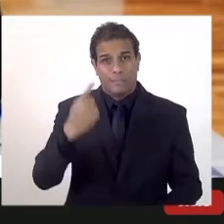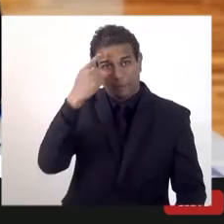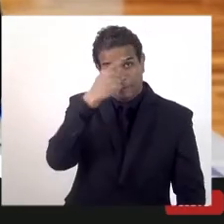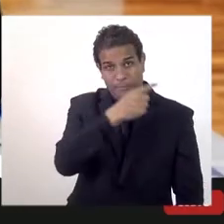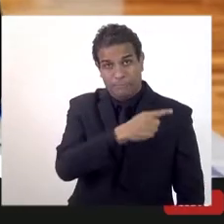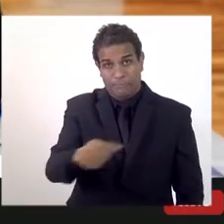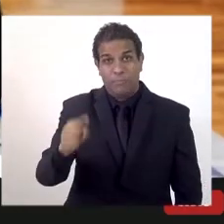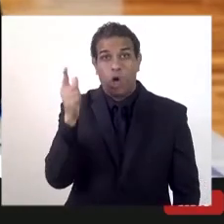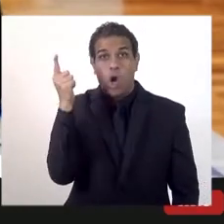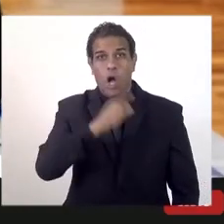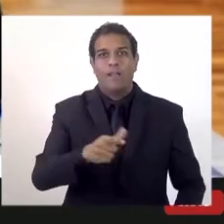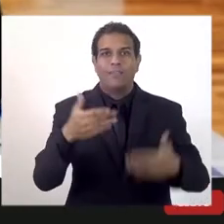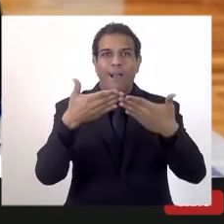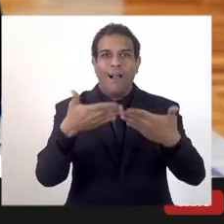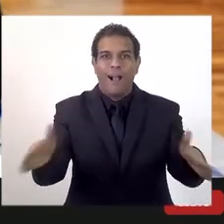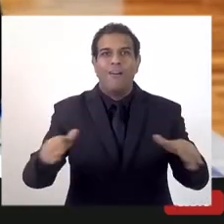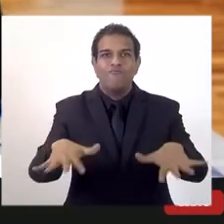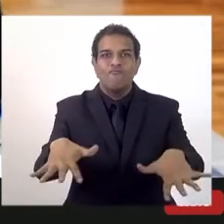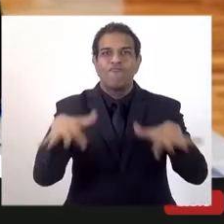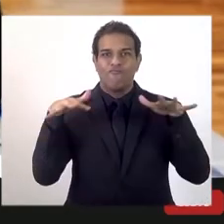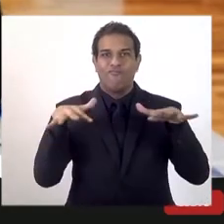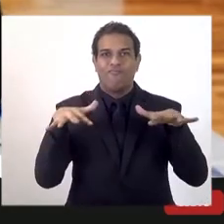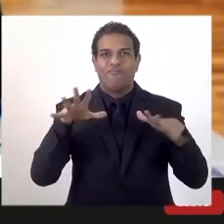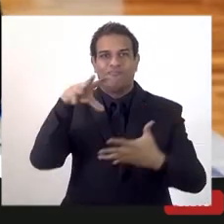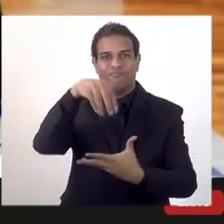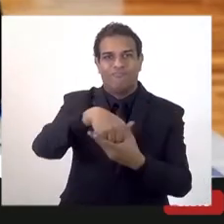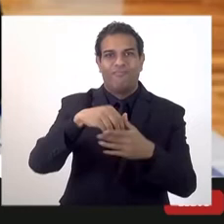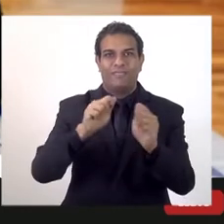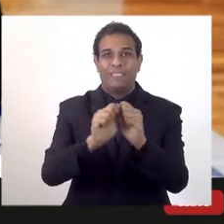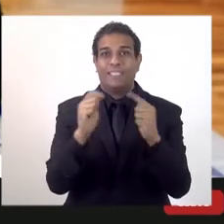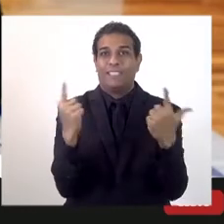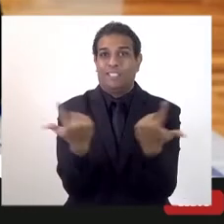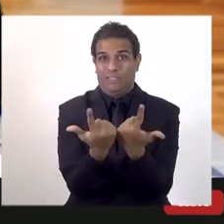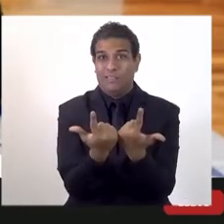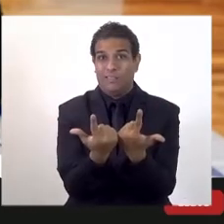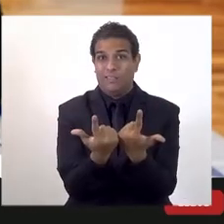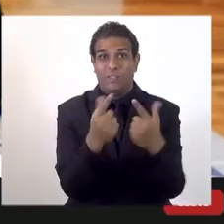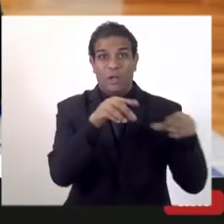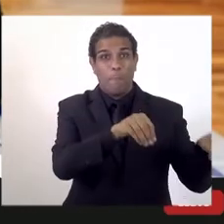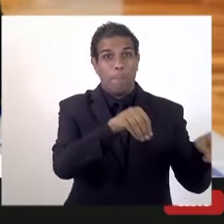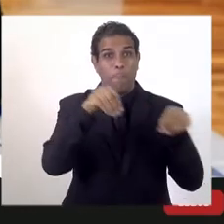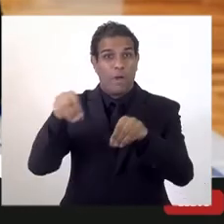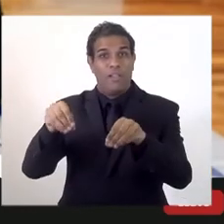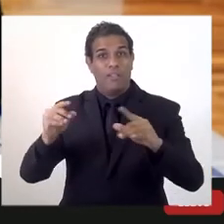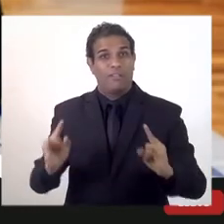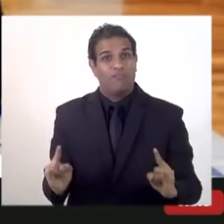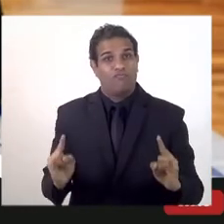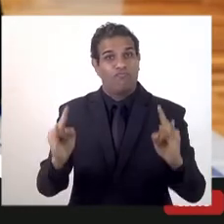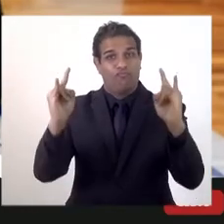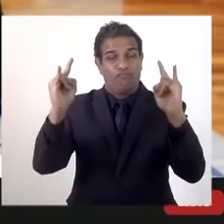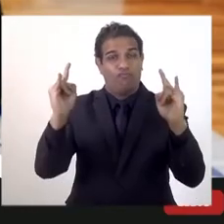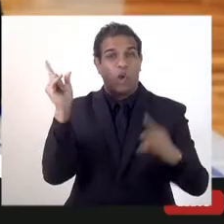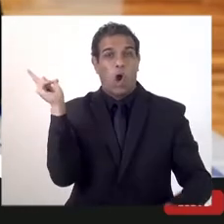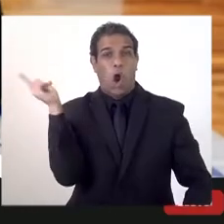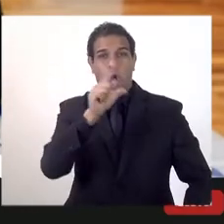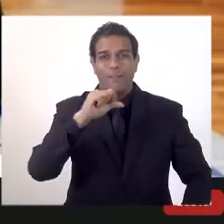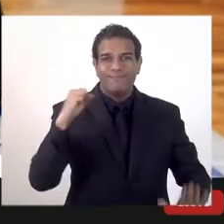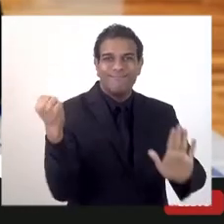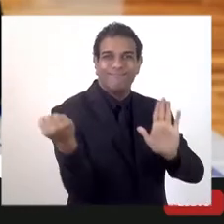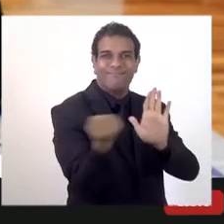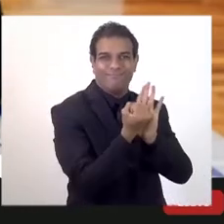inauguramos o nosso plenário aqui, mudamos de vez para o prédio que a gente está chamando de